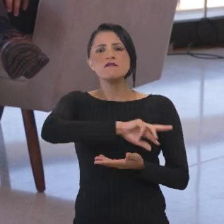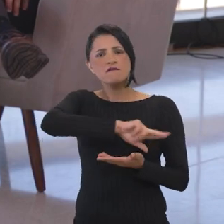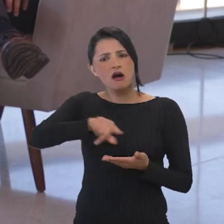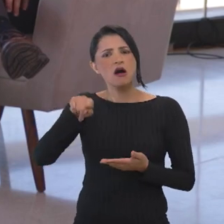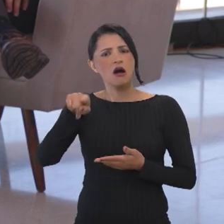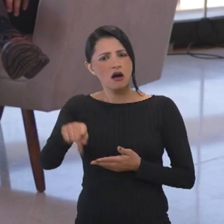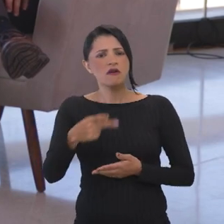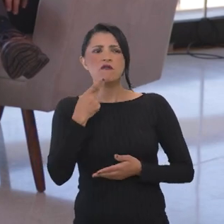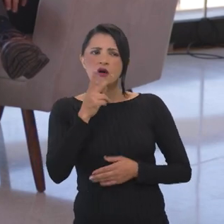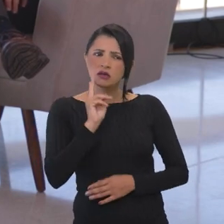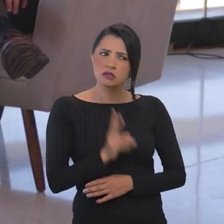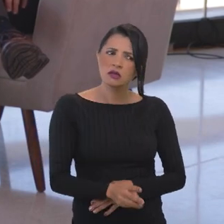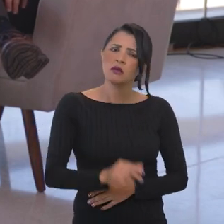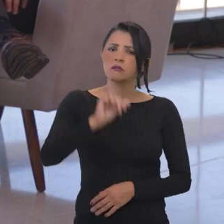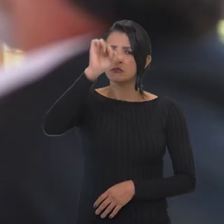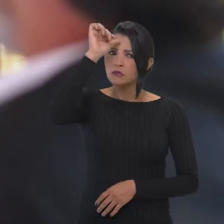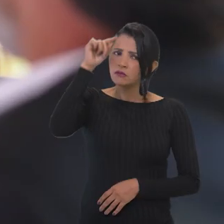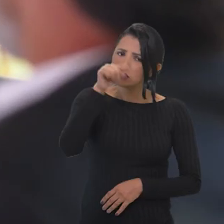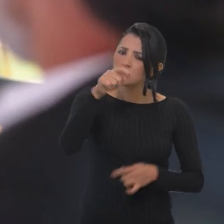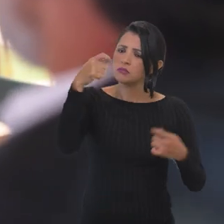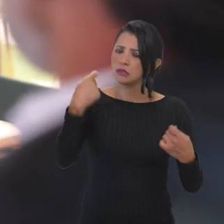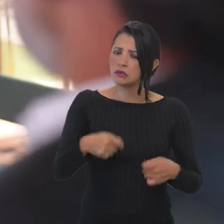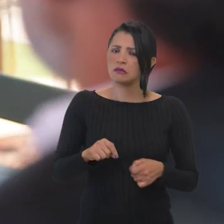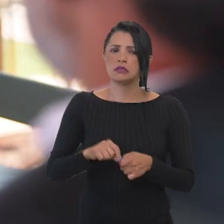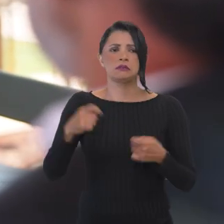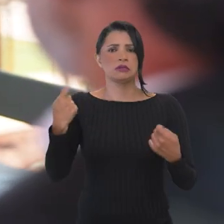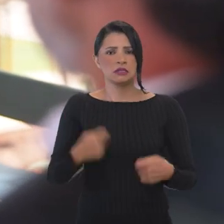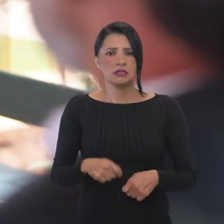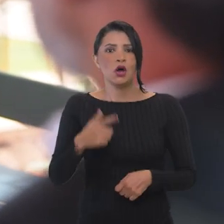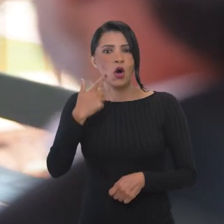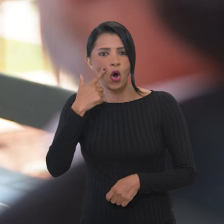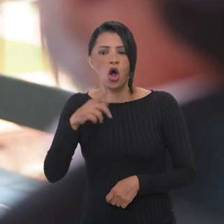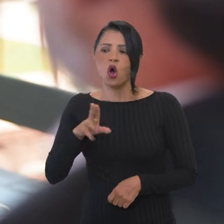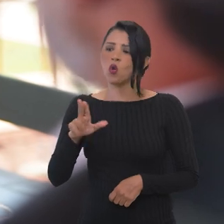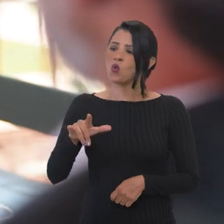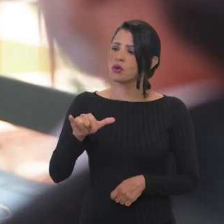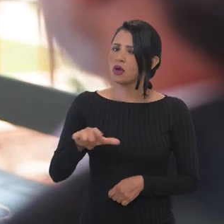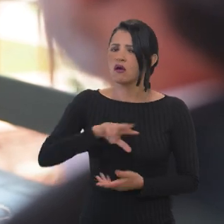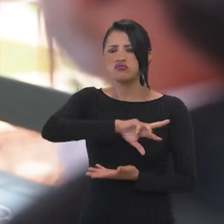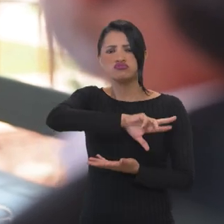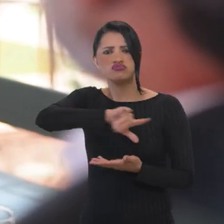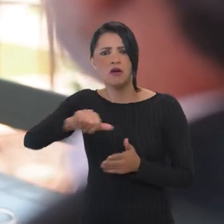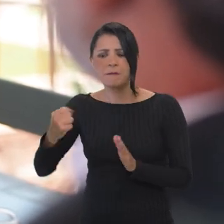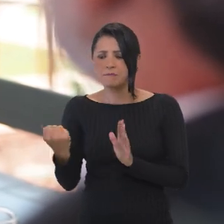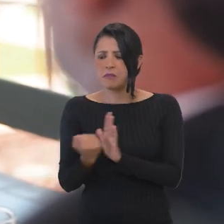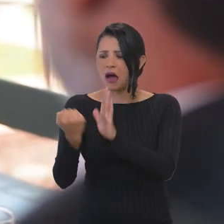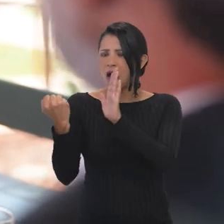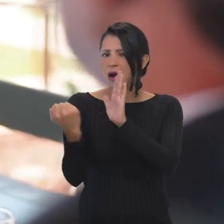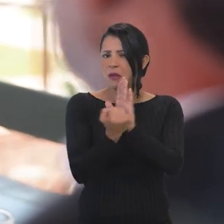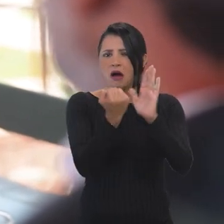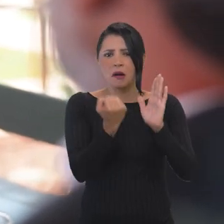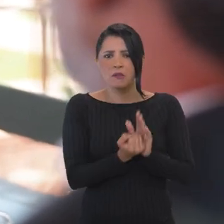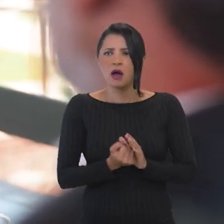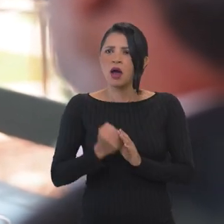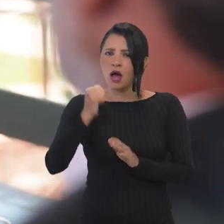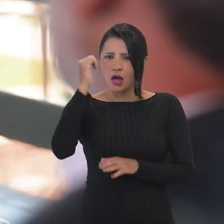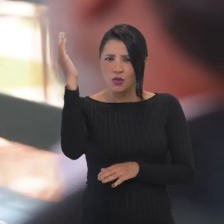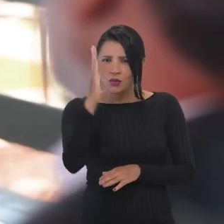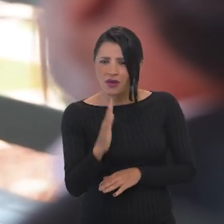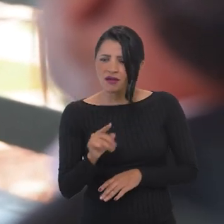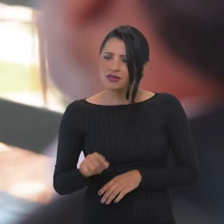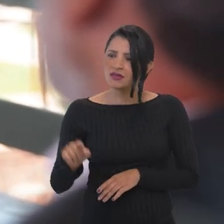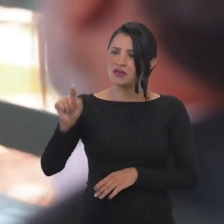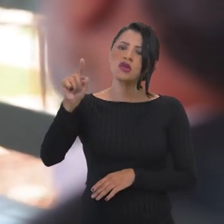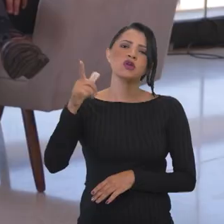eventos públicos, ele tem reforçado isso, falou, Nester, você tem que fazer isso. Ele falou, olha, a União tem muito patrimônio espalhado pelo Brasil inteiro, né? Claro,